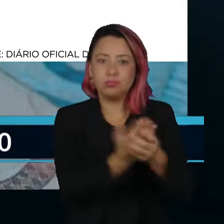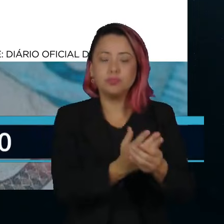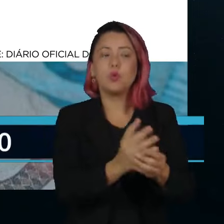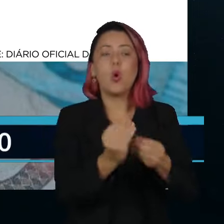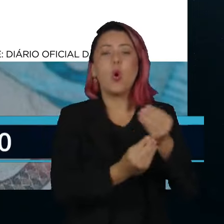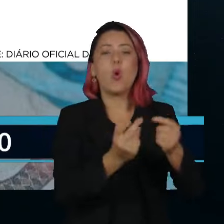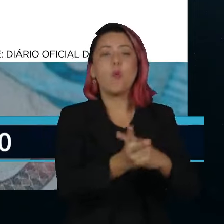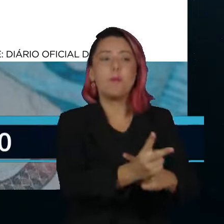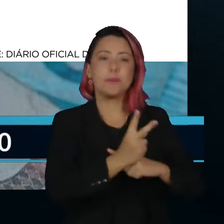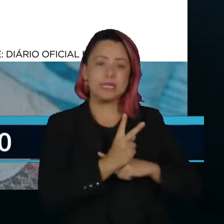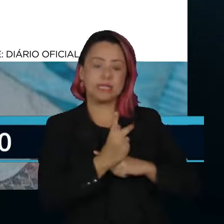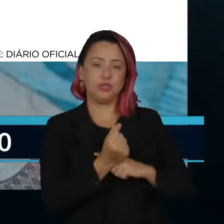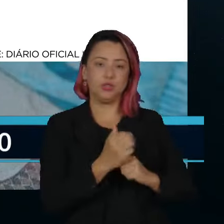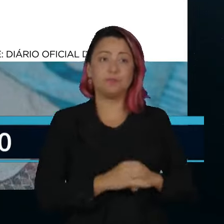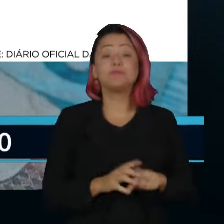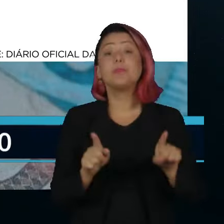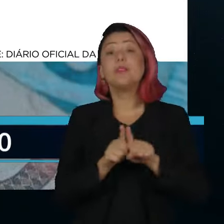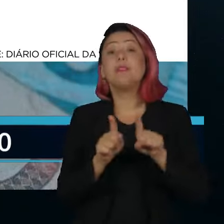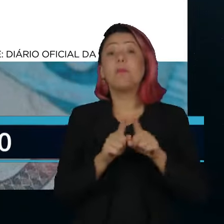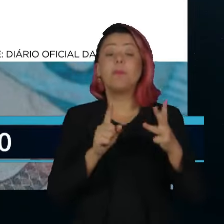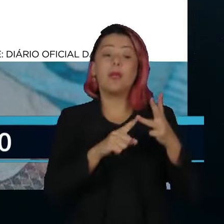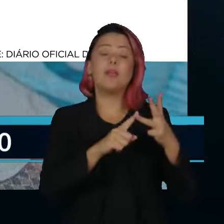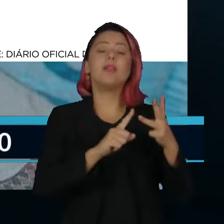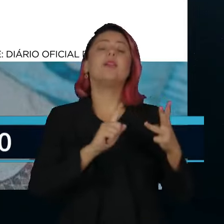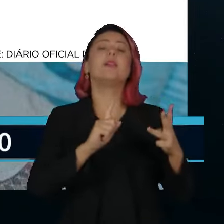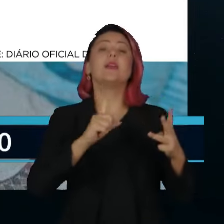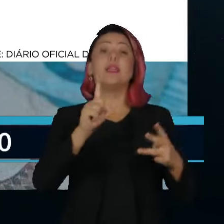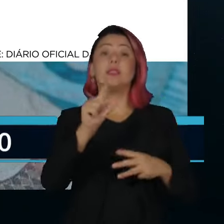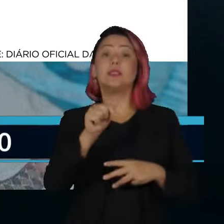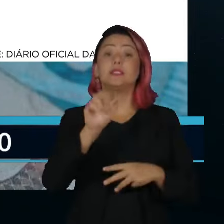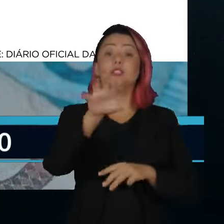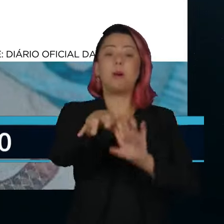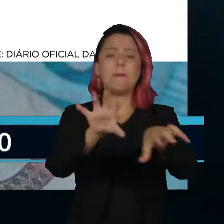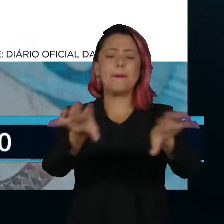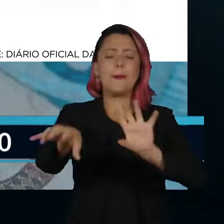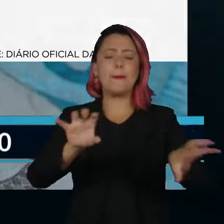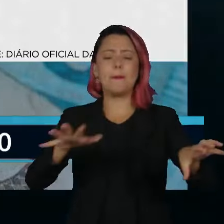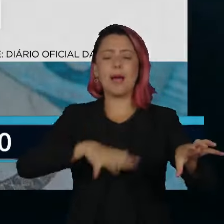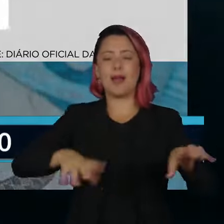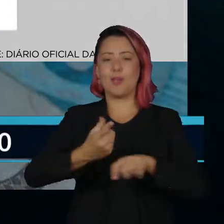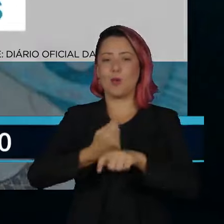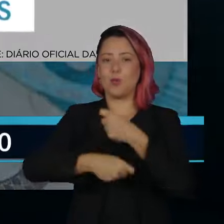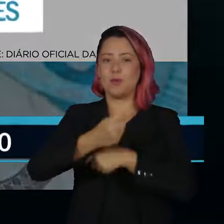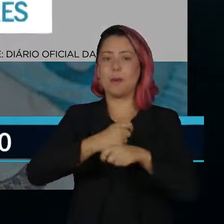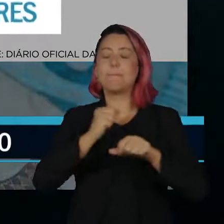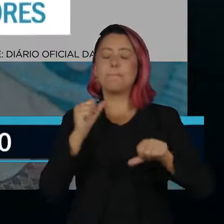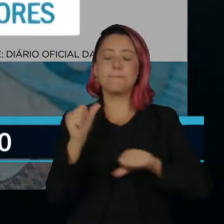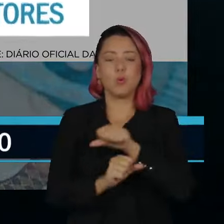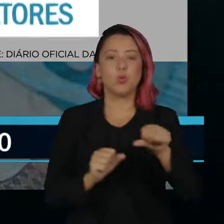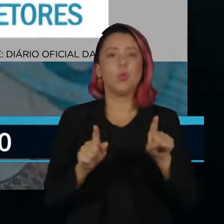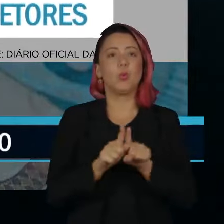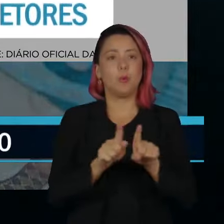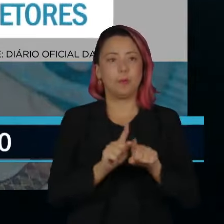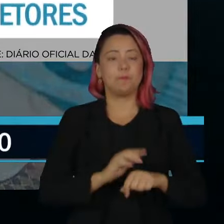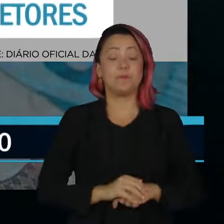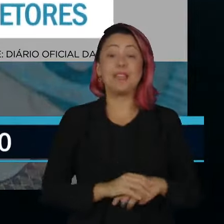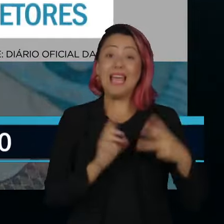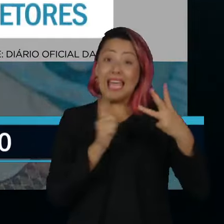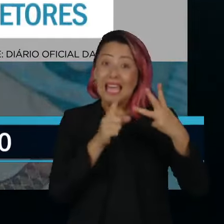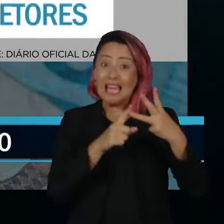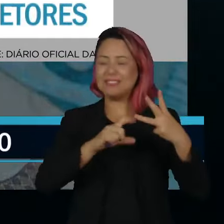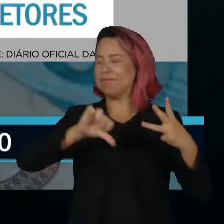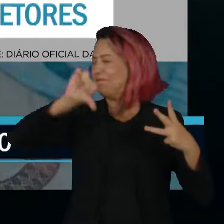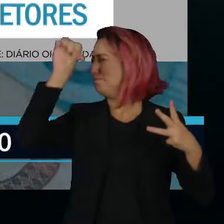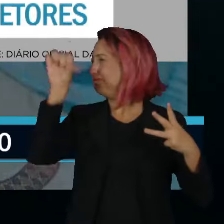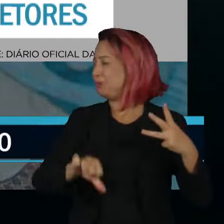da reoneração da folha de pagamento de 17 setores da economia. Este terceiro item foi o que mais